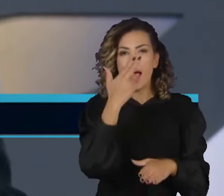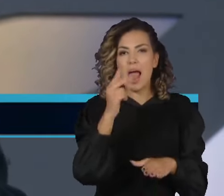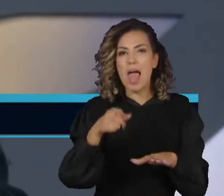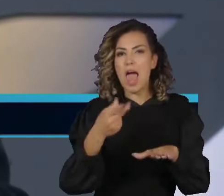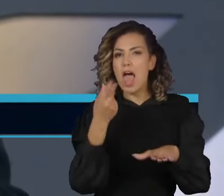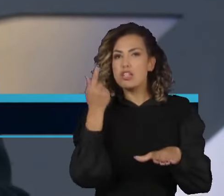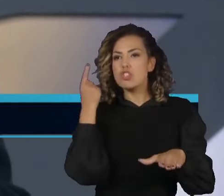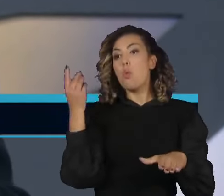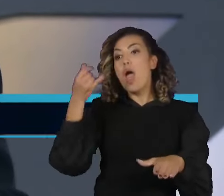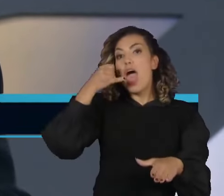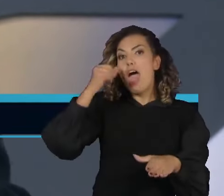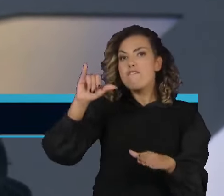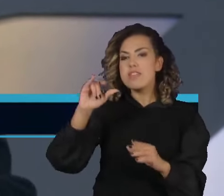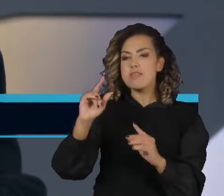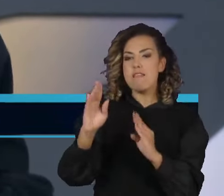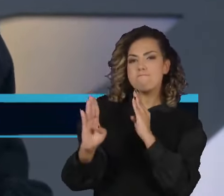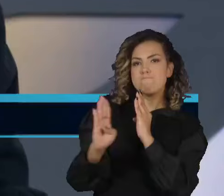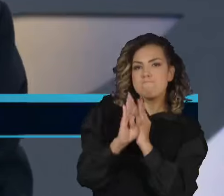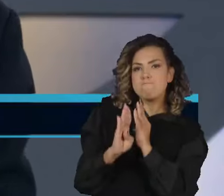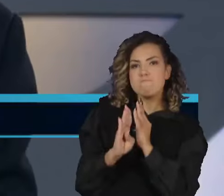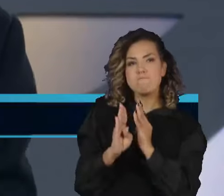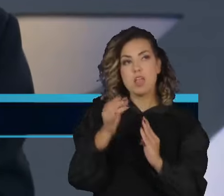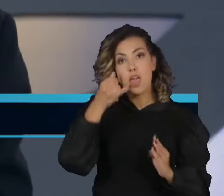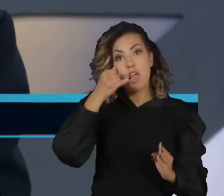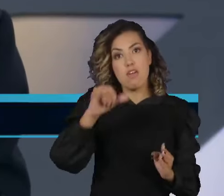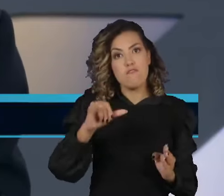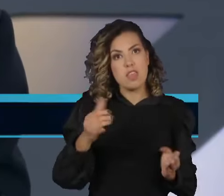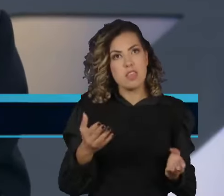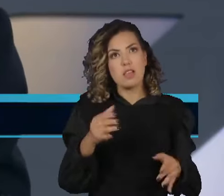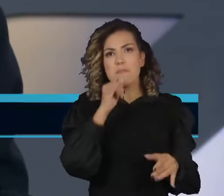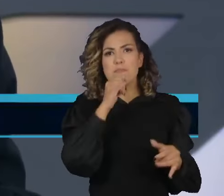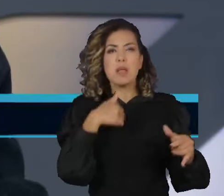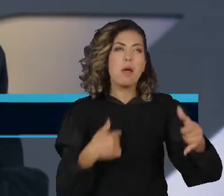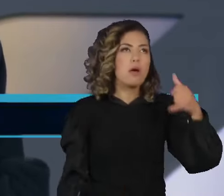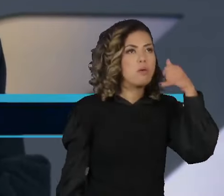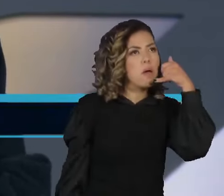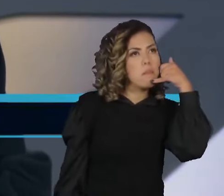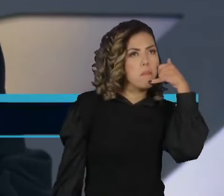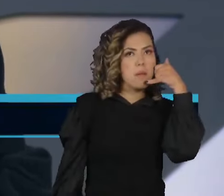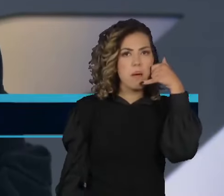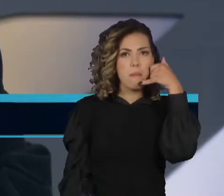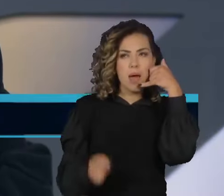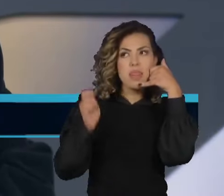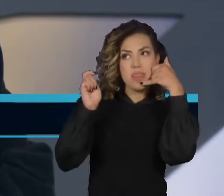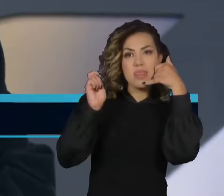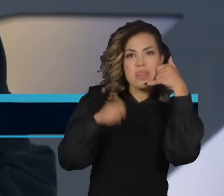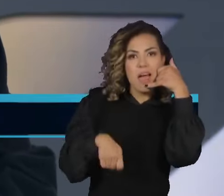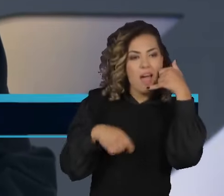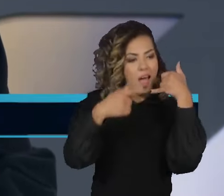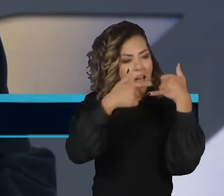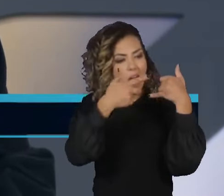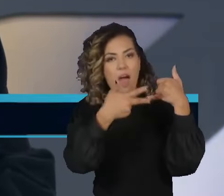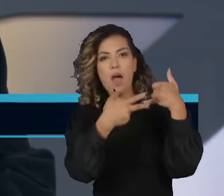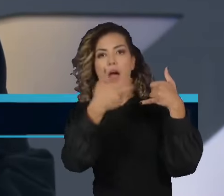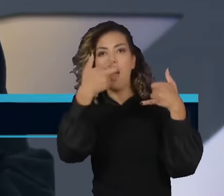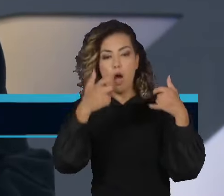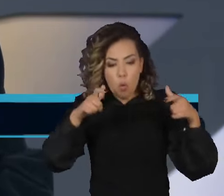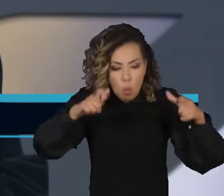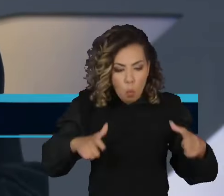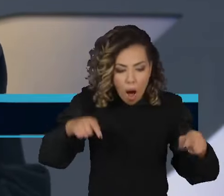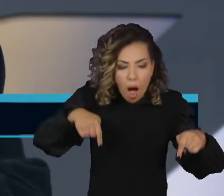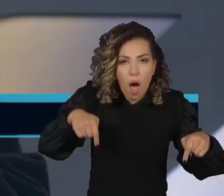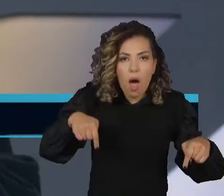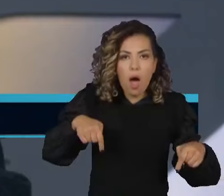localizado no momento em que eu estou aqui no celular falando, então eu consigo identificar que a pessoa está naquele lugar